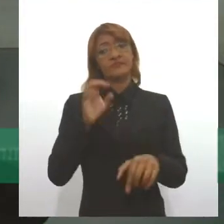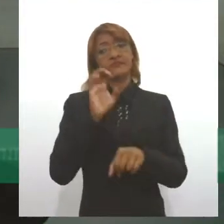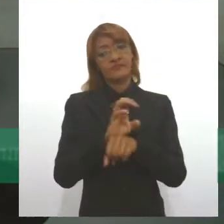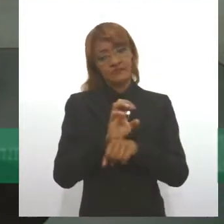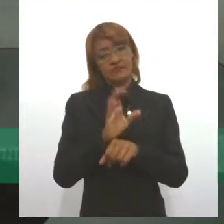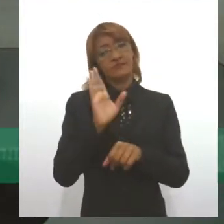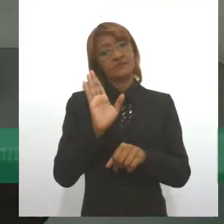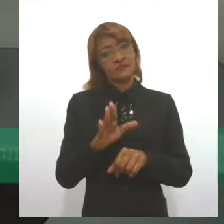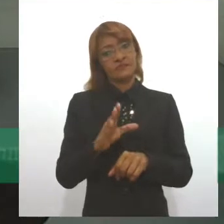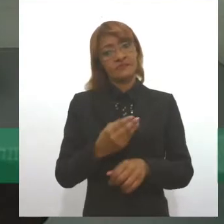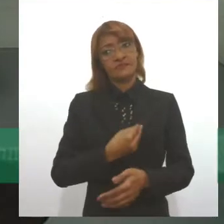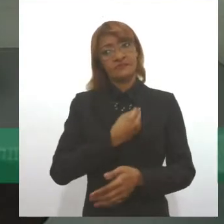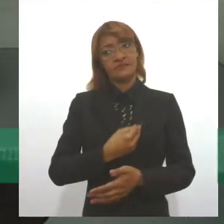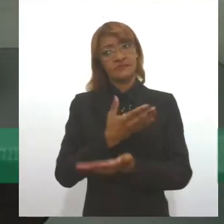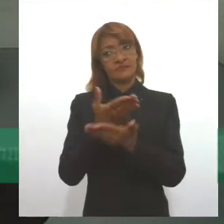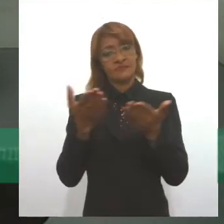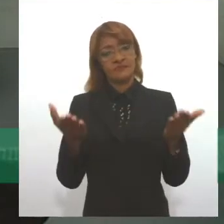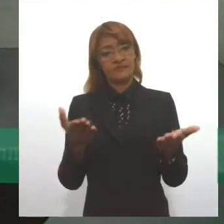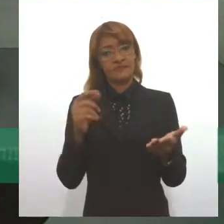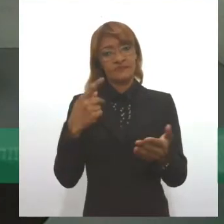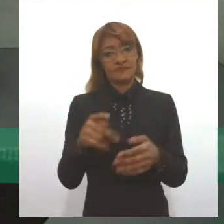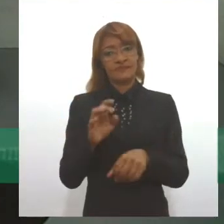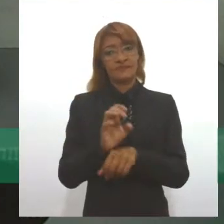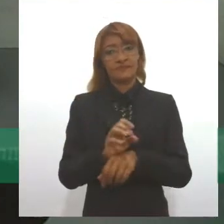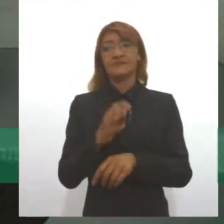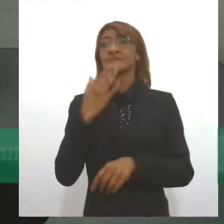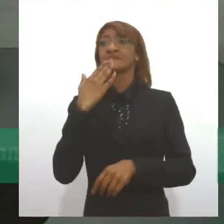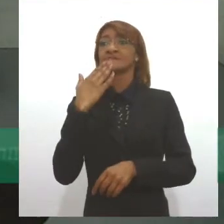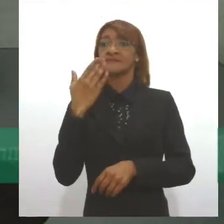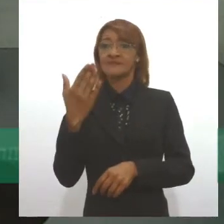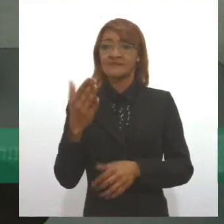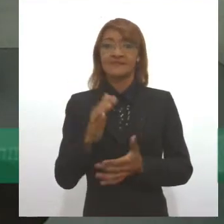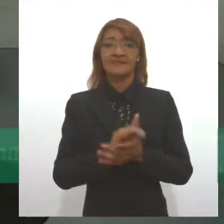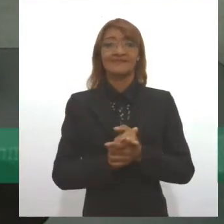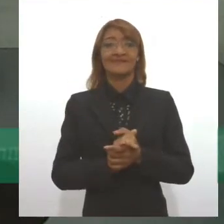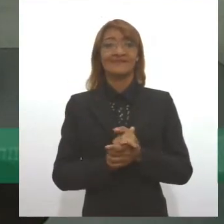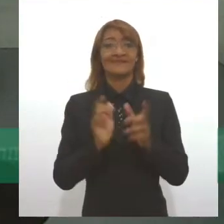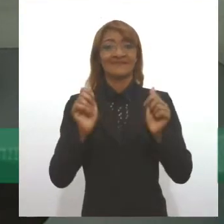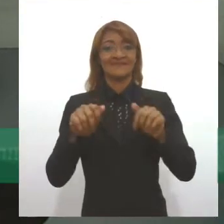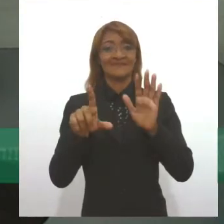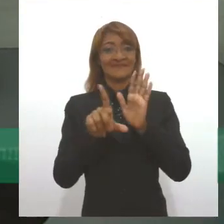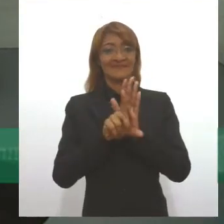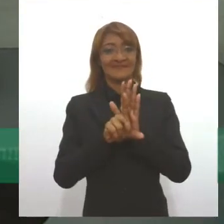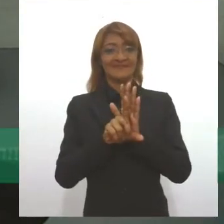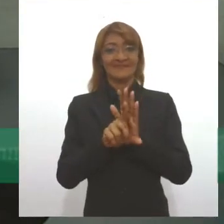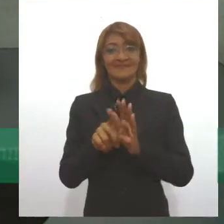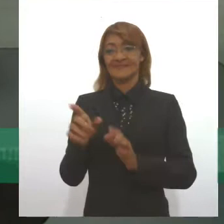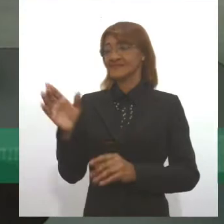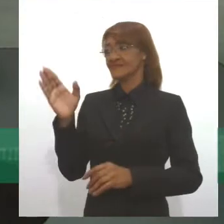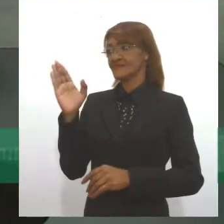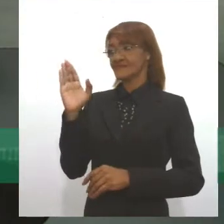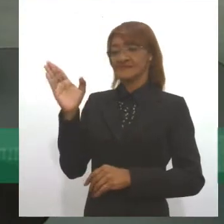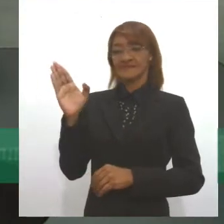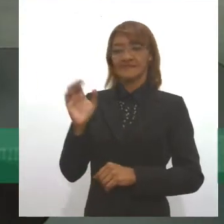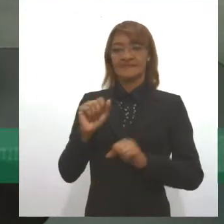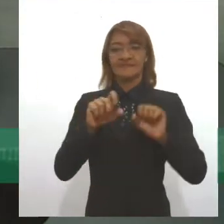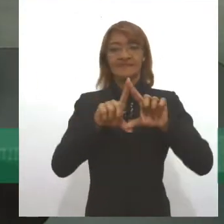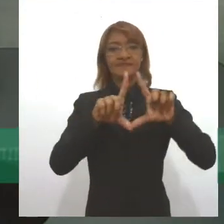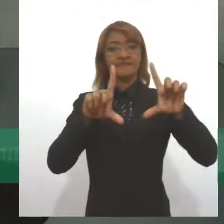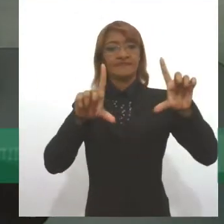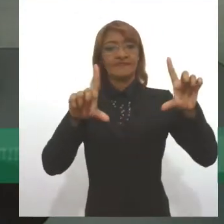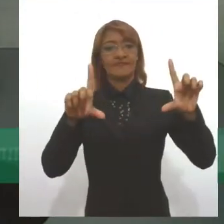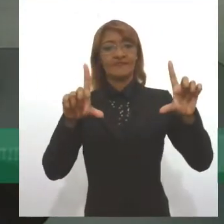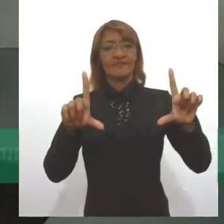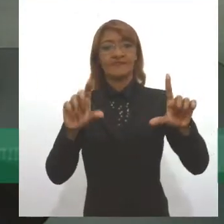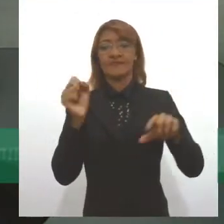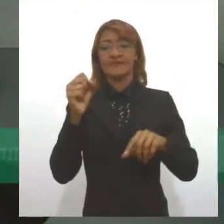da existência dessa atendia aqui no nosso estado. E eu vou pedir para que a produção coloque a lei aqui, para que a gente possa visualizar a lei, que